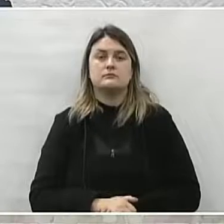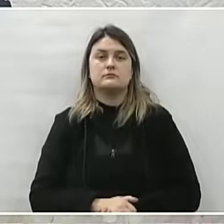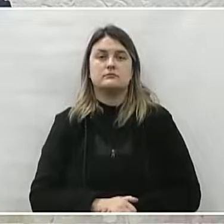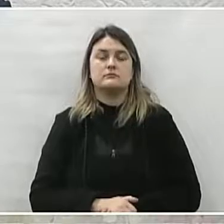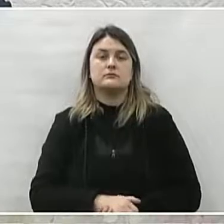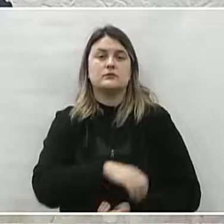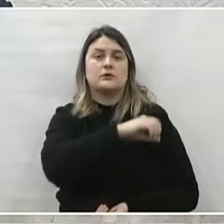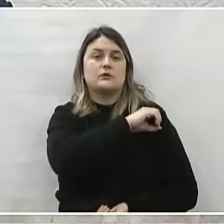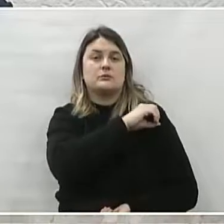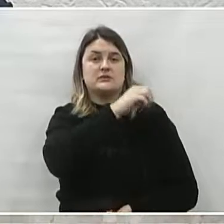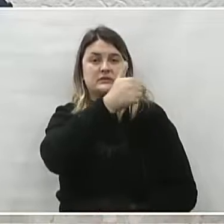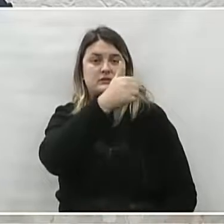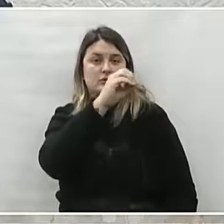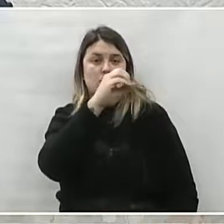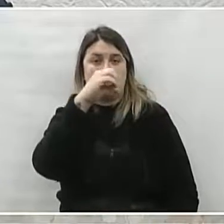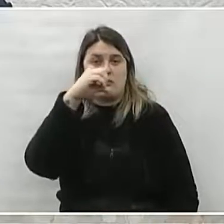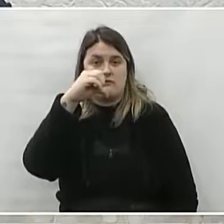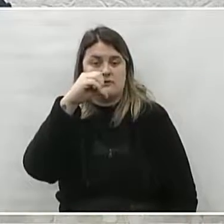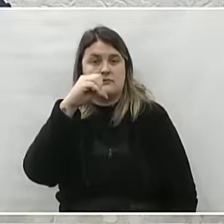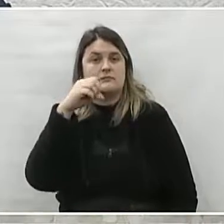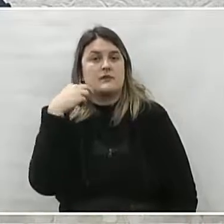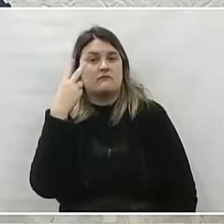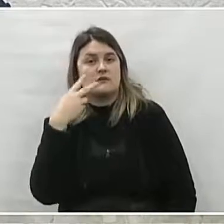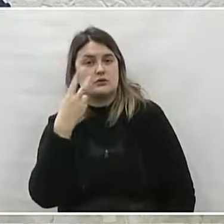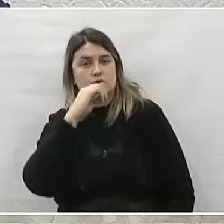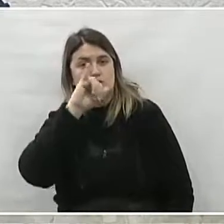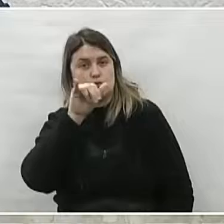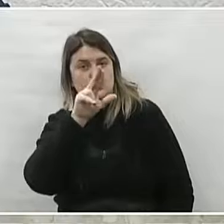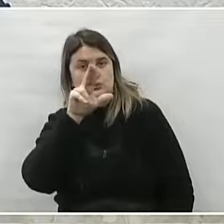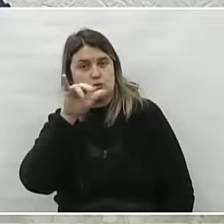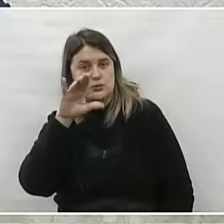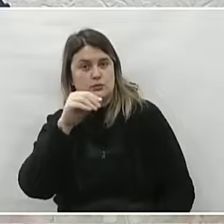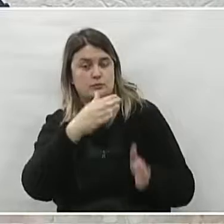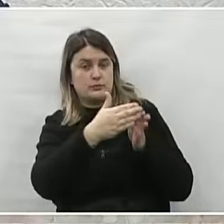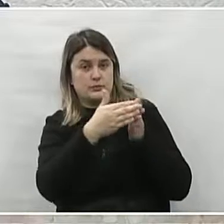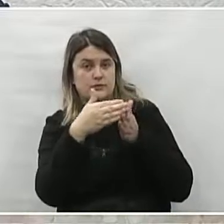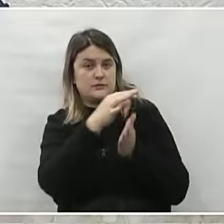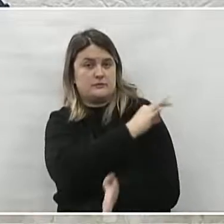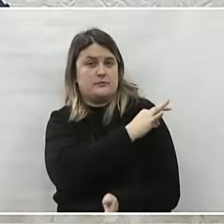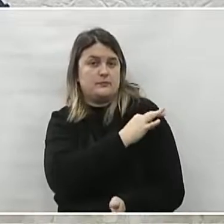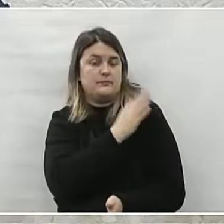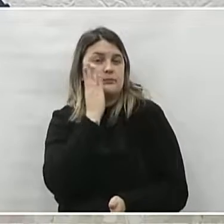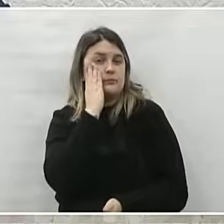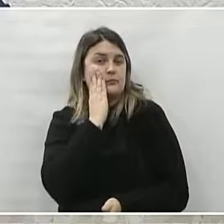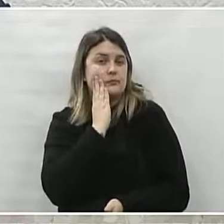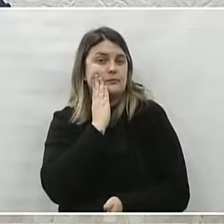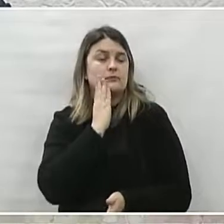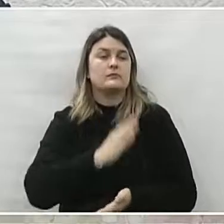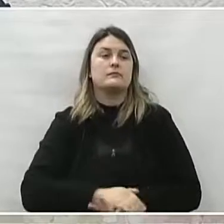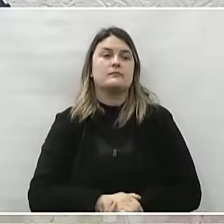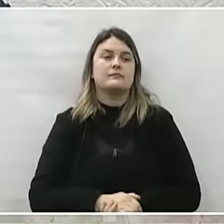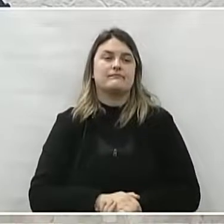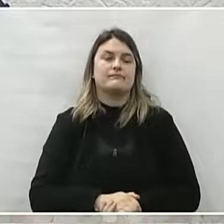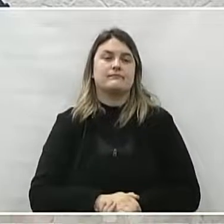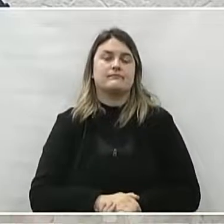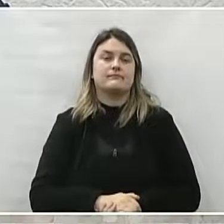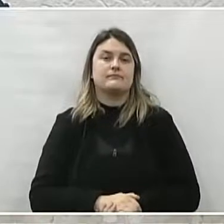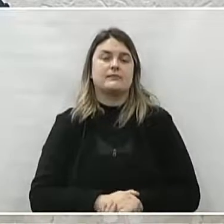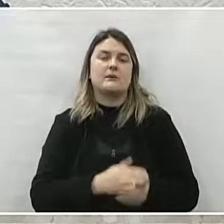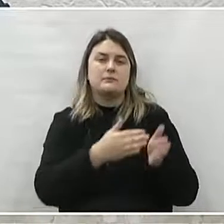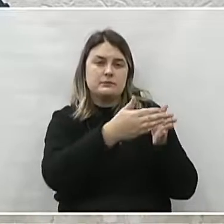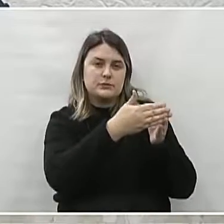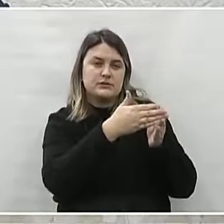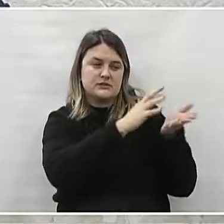Número 109, do vereador Júlio Adilson Pires Filho. Ao chefe do Poder Executivo, por meio da